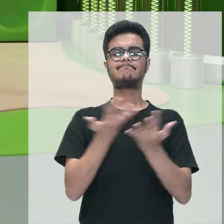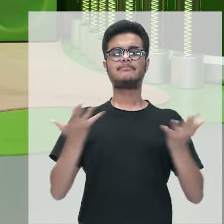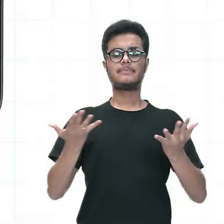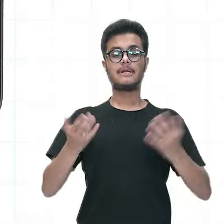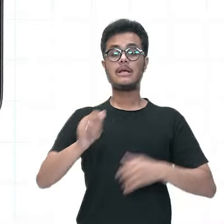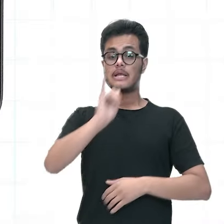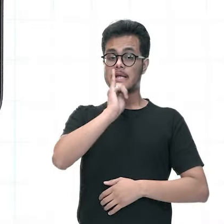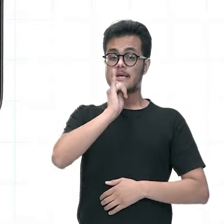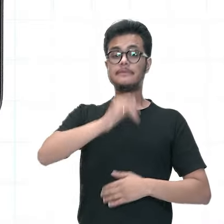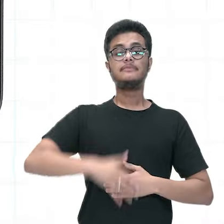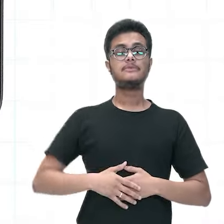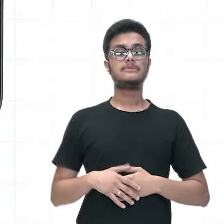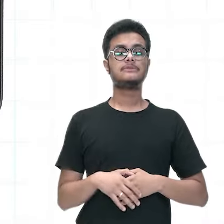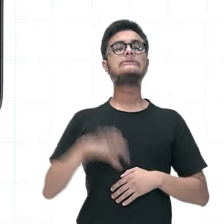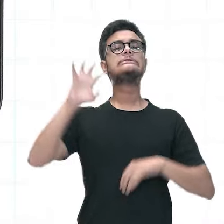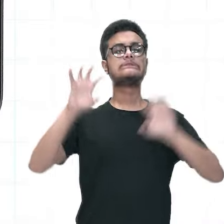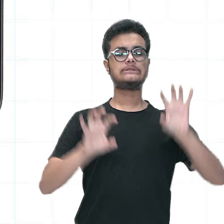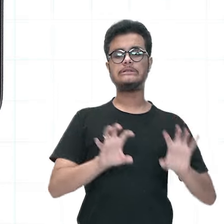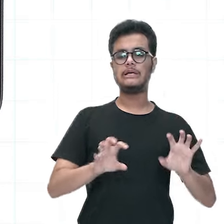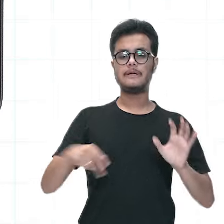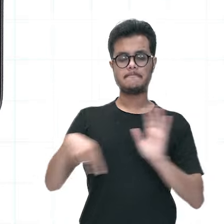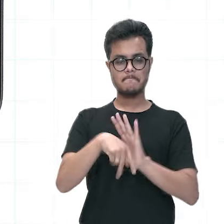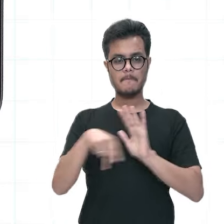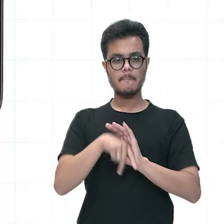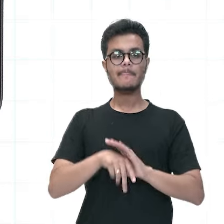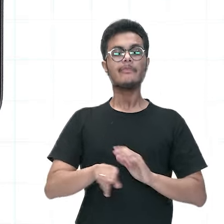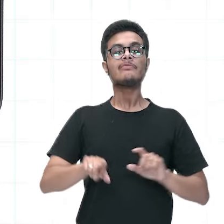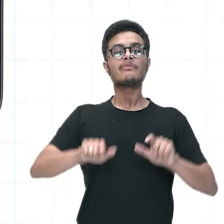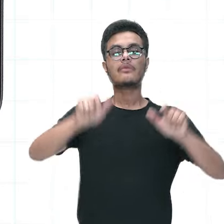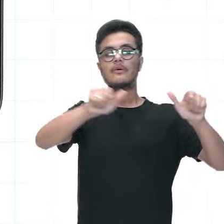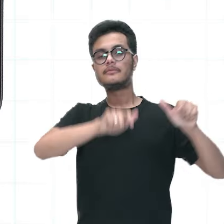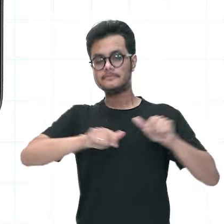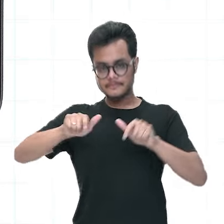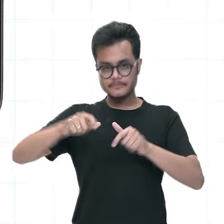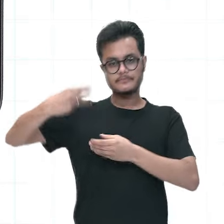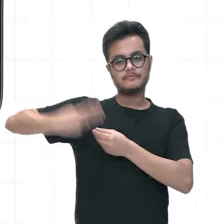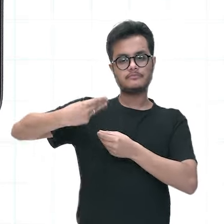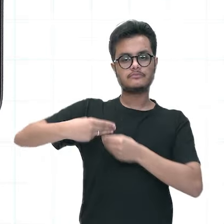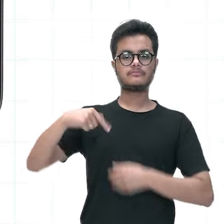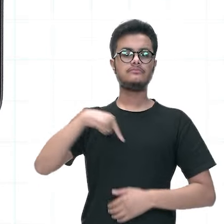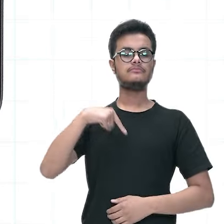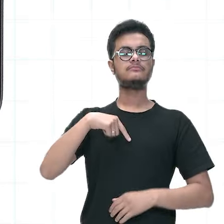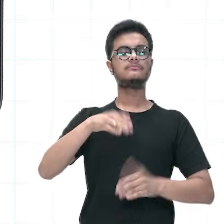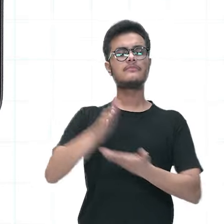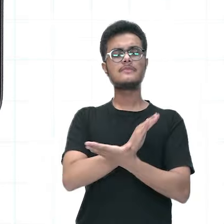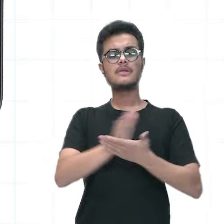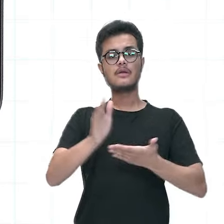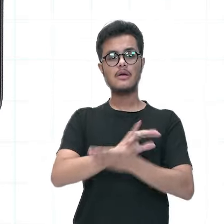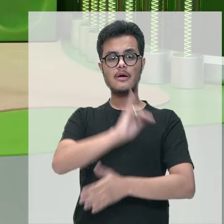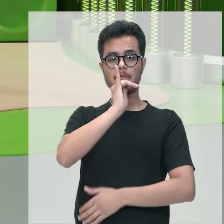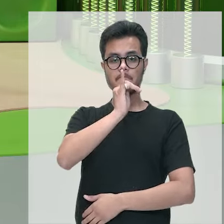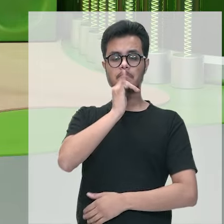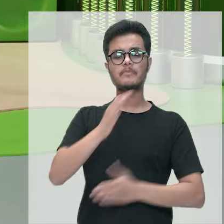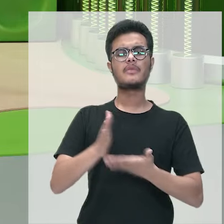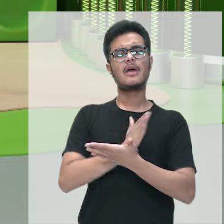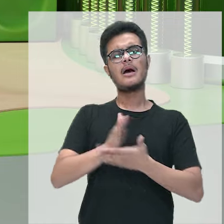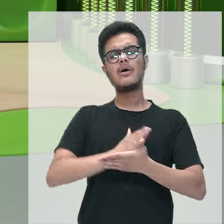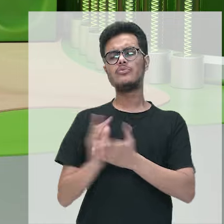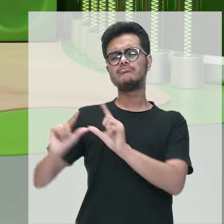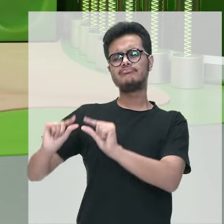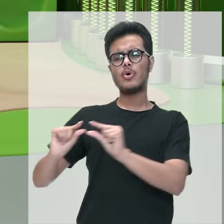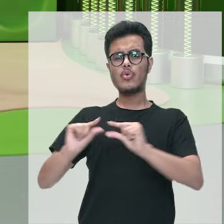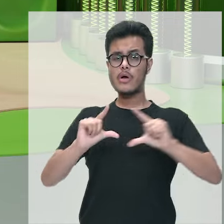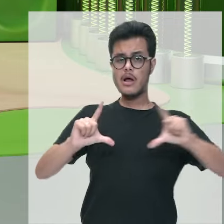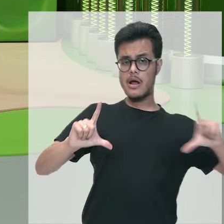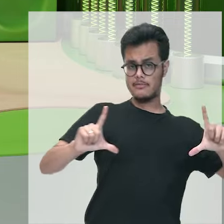observa aí que em cada uma dessas, desses municípios, a gente vai ter alguns poucos casos, médios